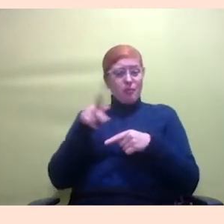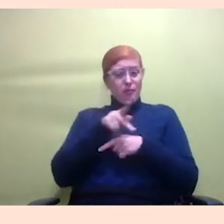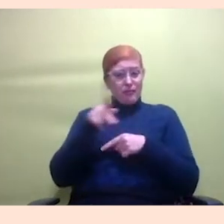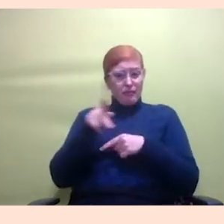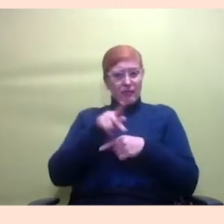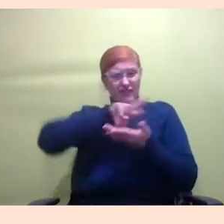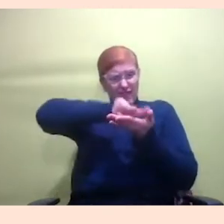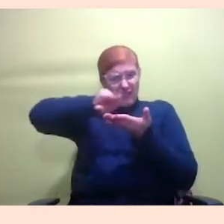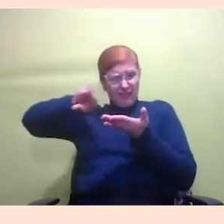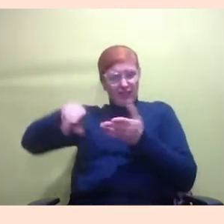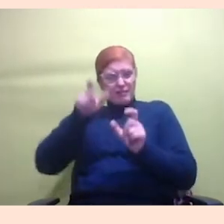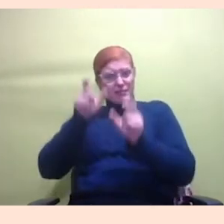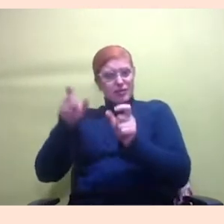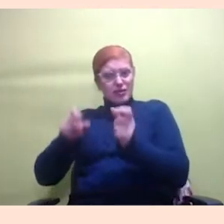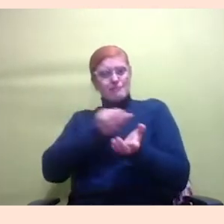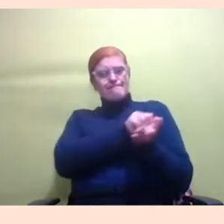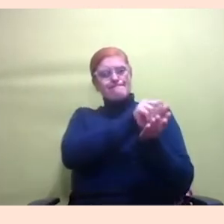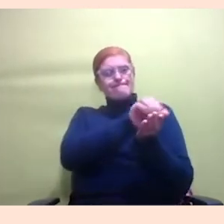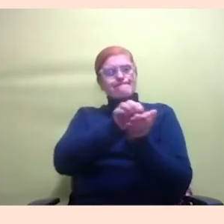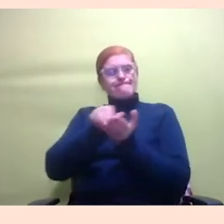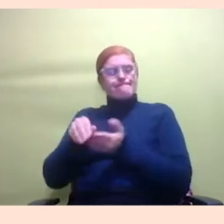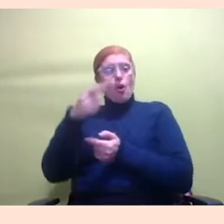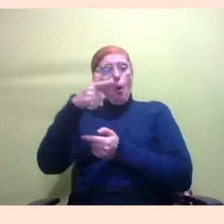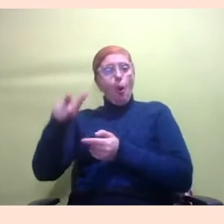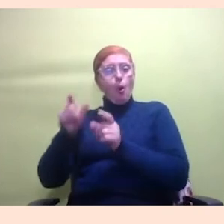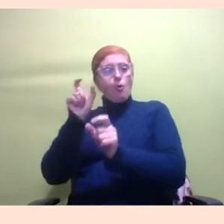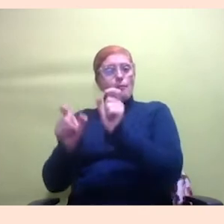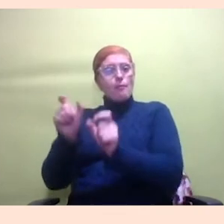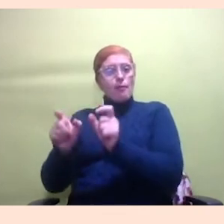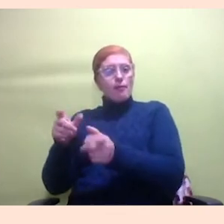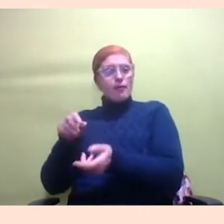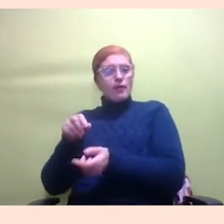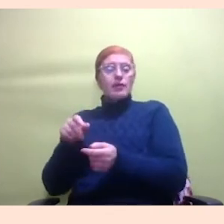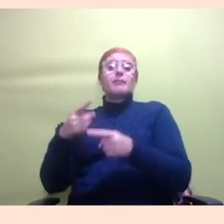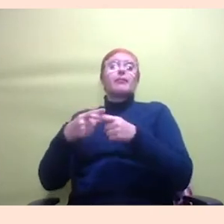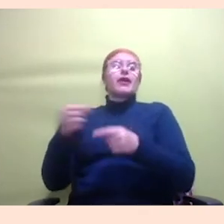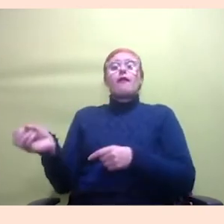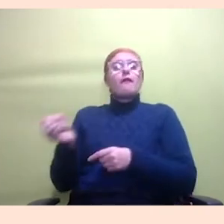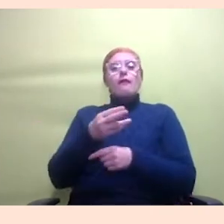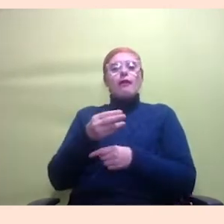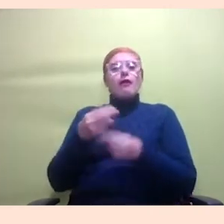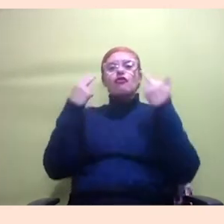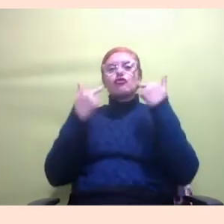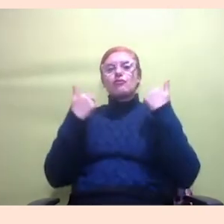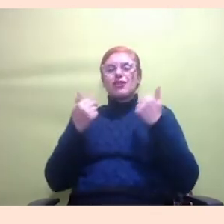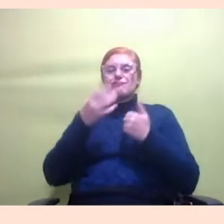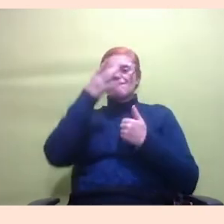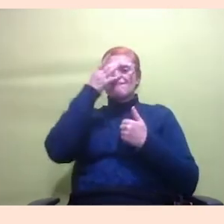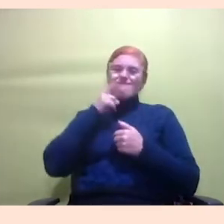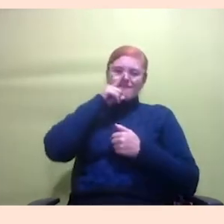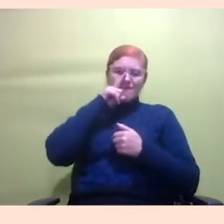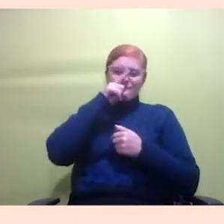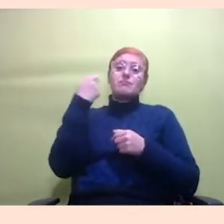demitindo um monte de gente para poder fazer com que o novo normal agora seja EAD então isso é muito perigoso a gente precisa reavaliar esse